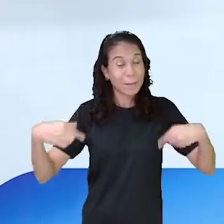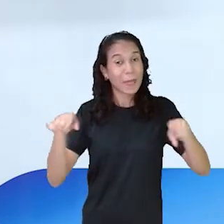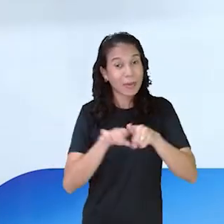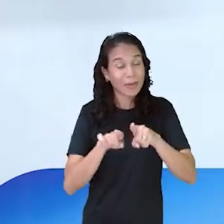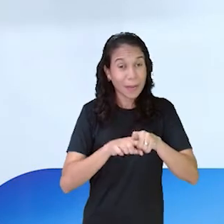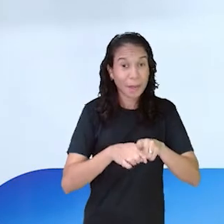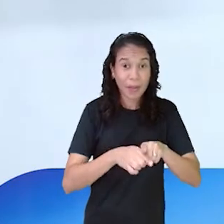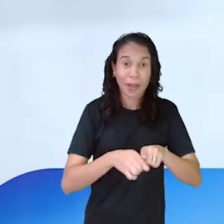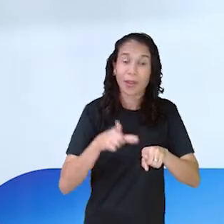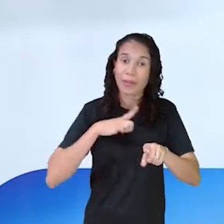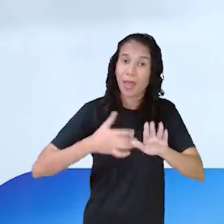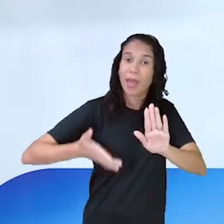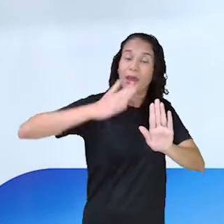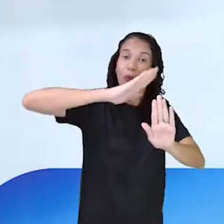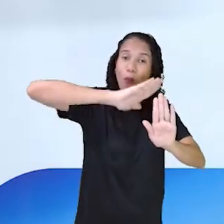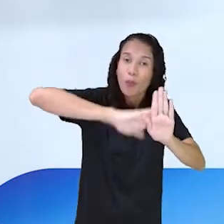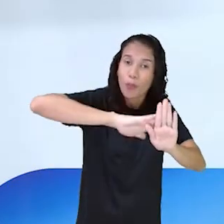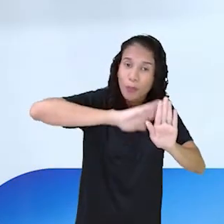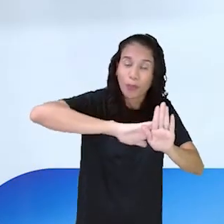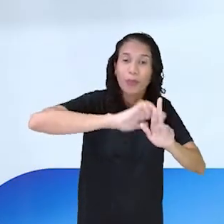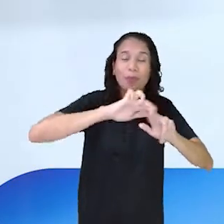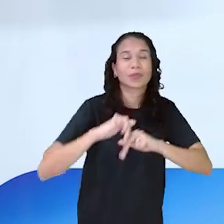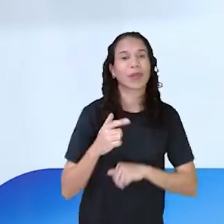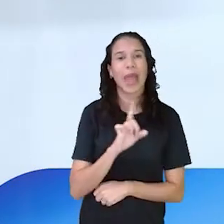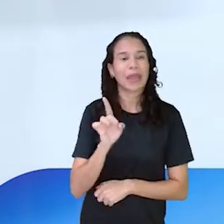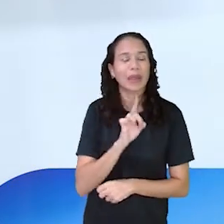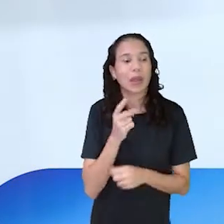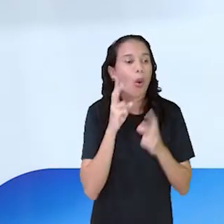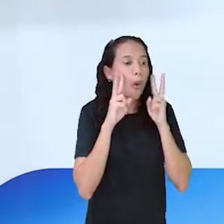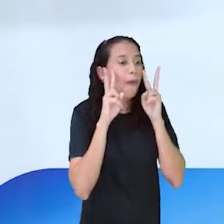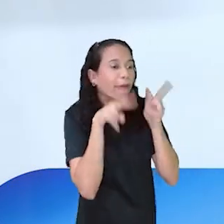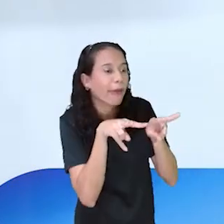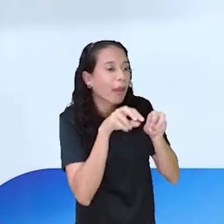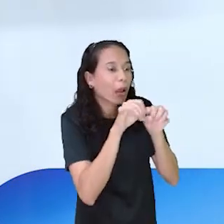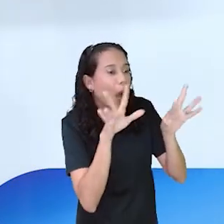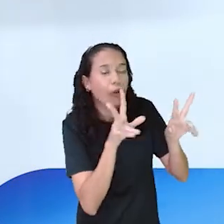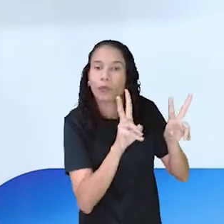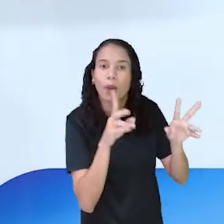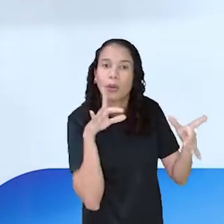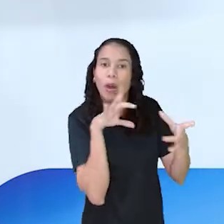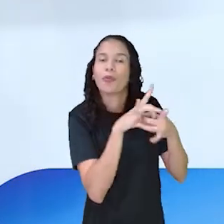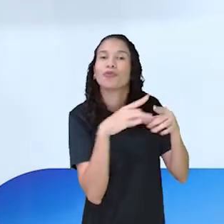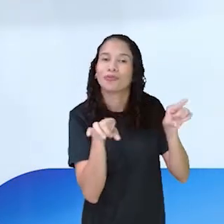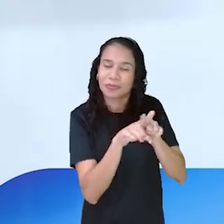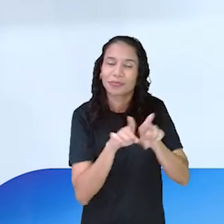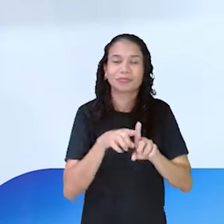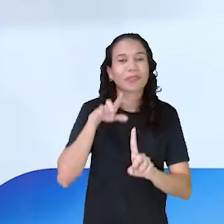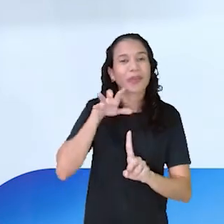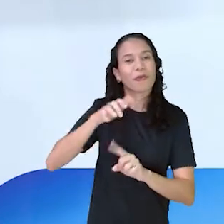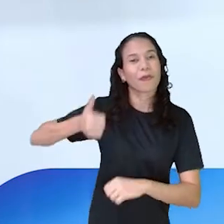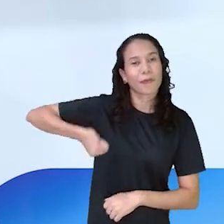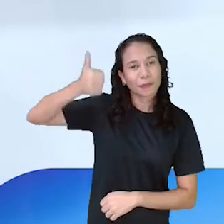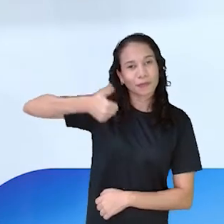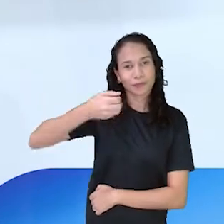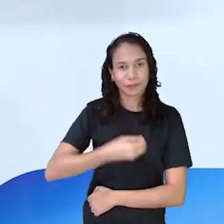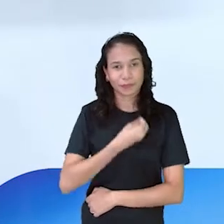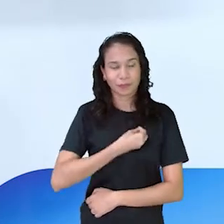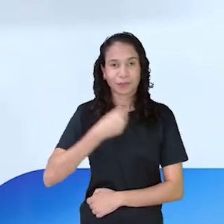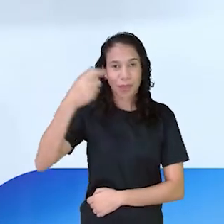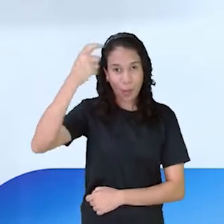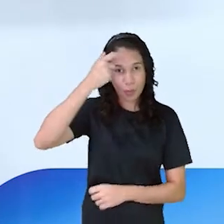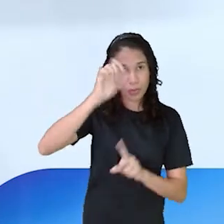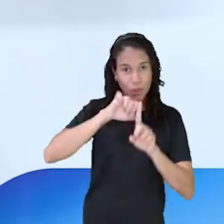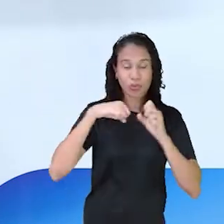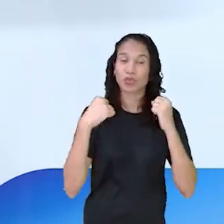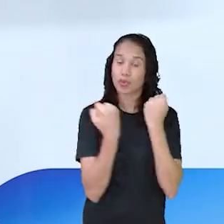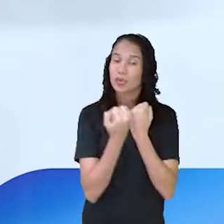toda uma subjetividade. O que a gente não vê, que tá relacionado com a nossa qualidade de vida. E consciência social é